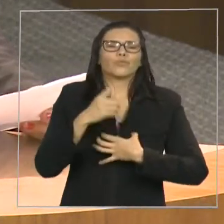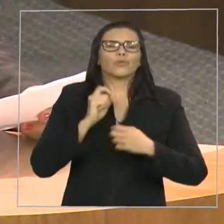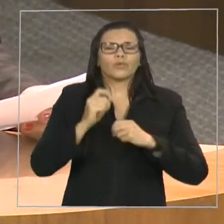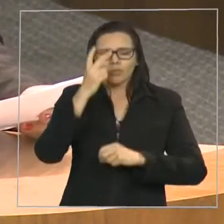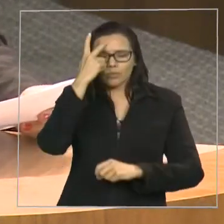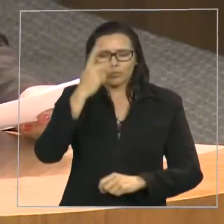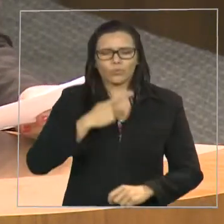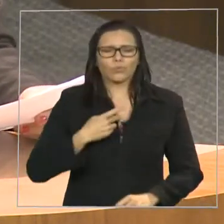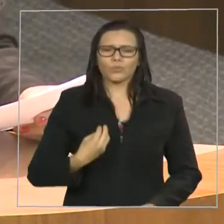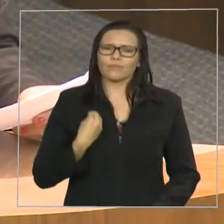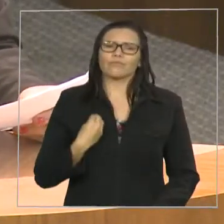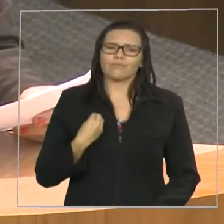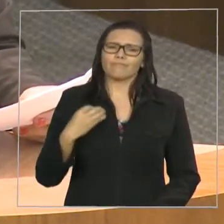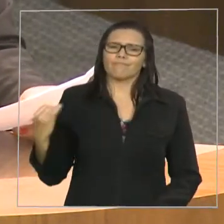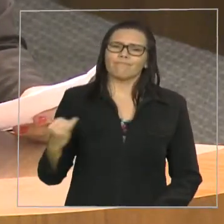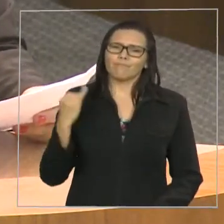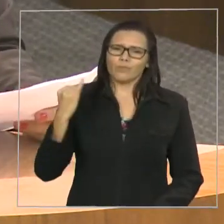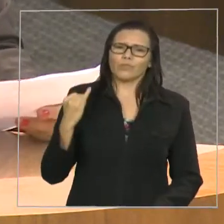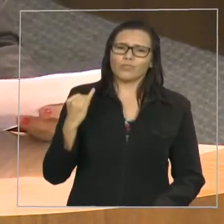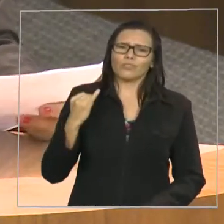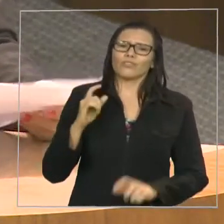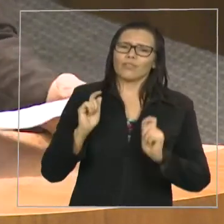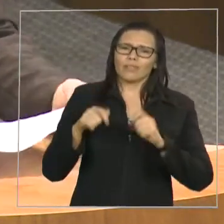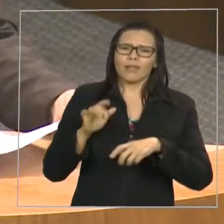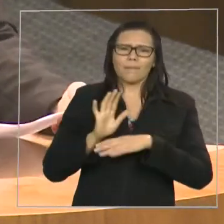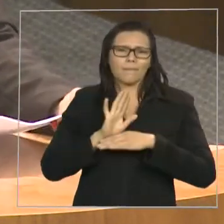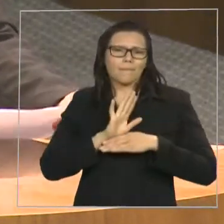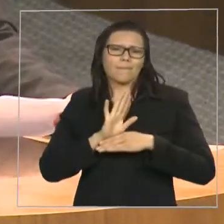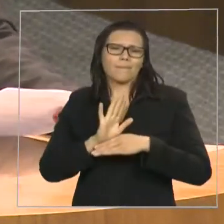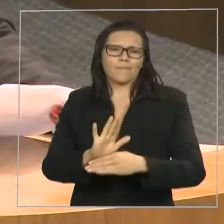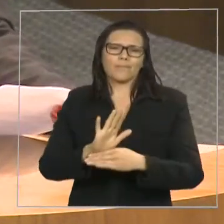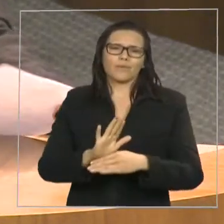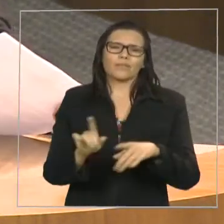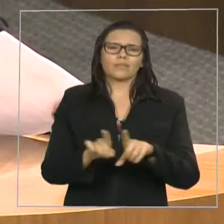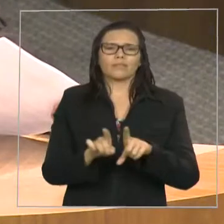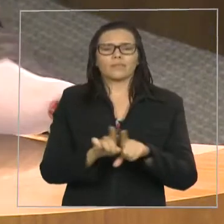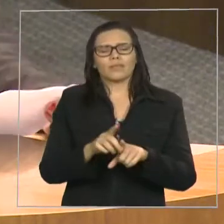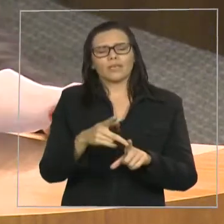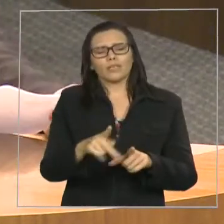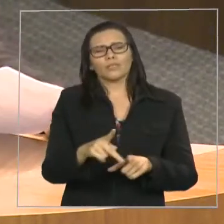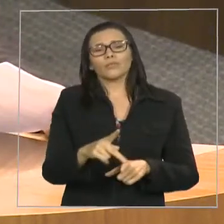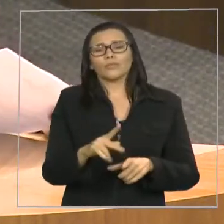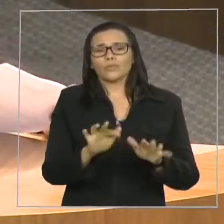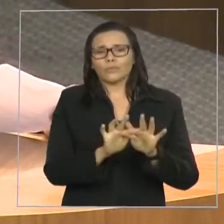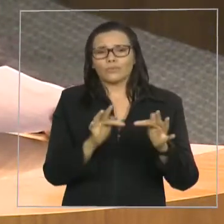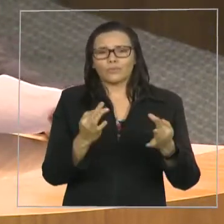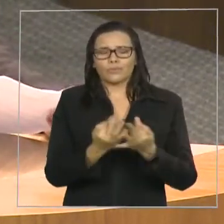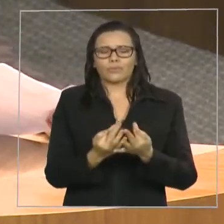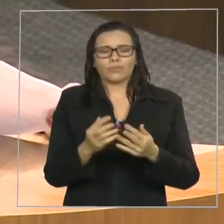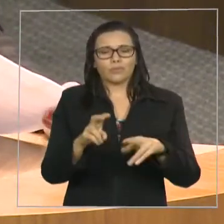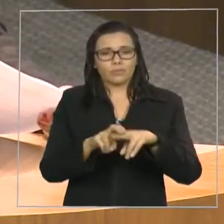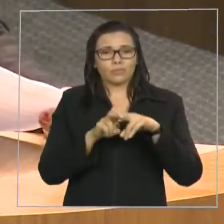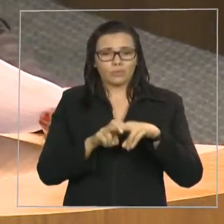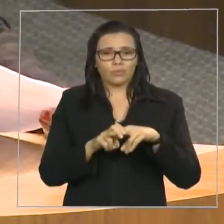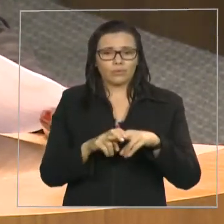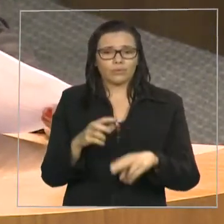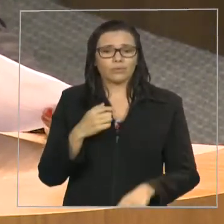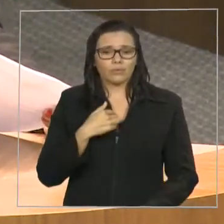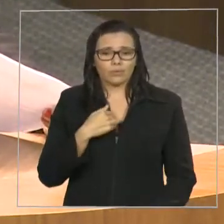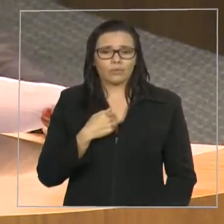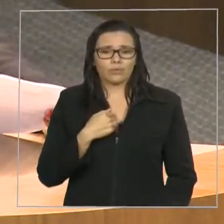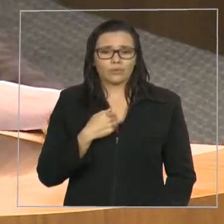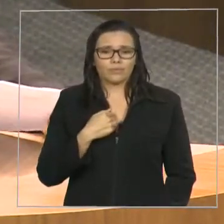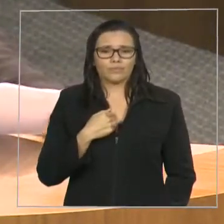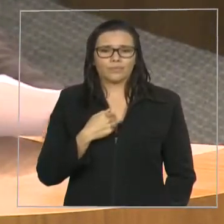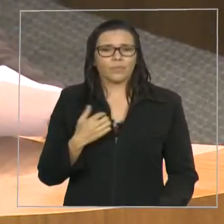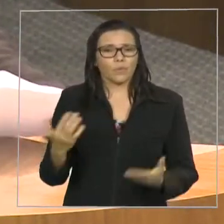para a manutenção da sua família. E, por esta razão, eu peço a